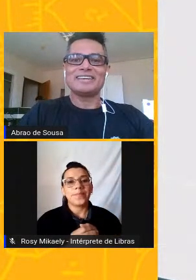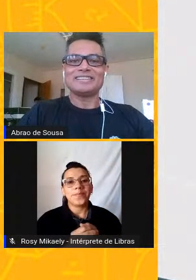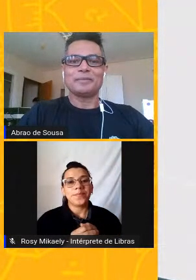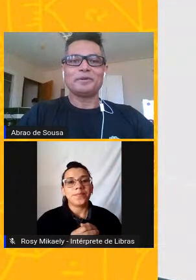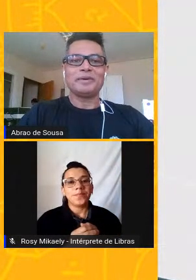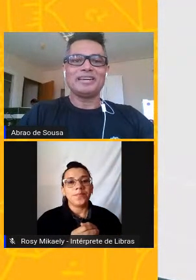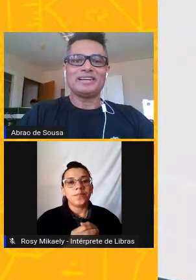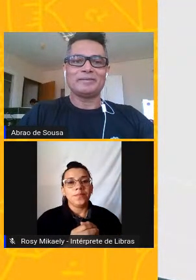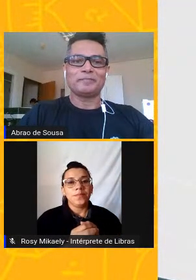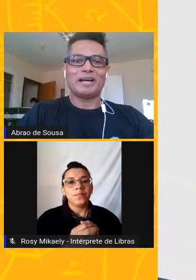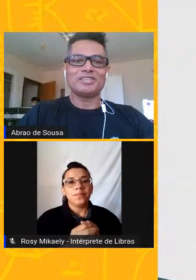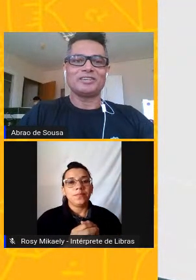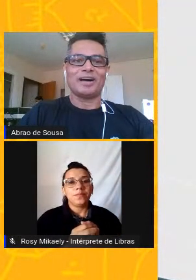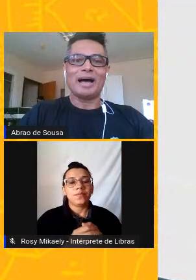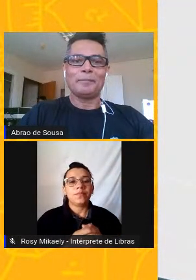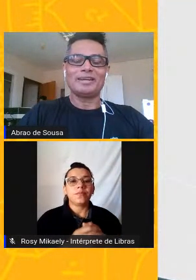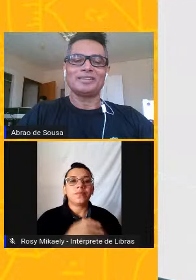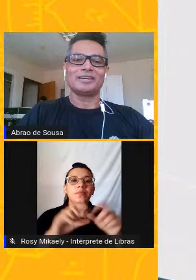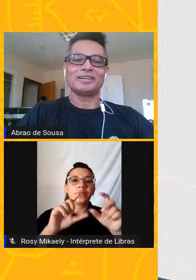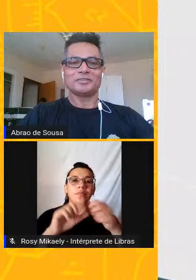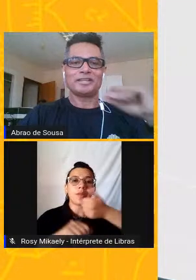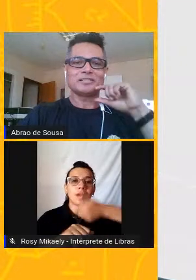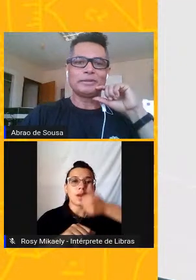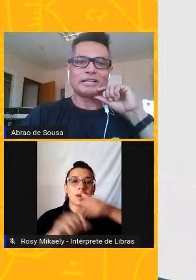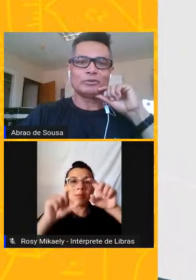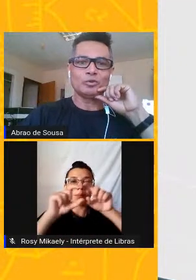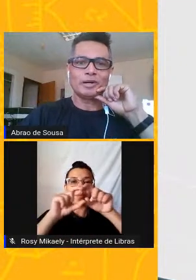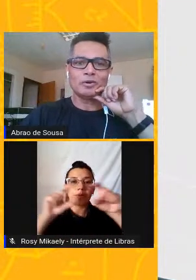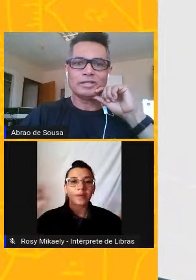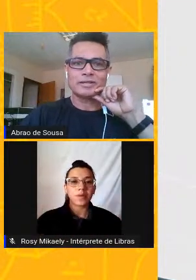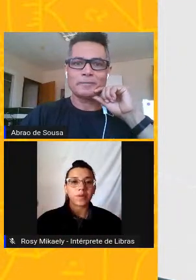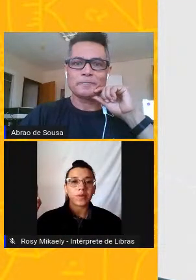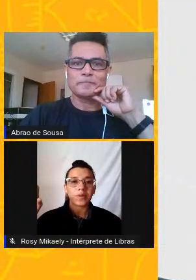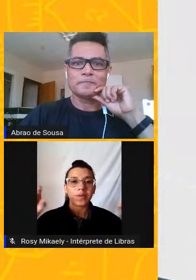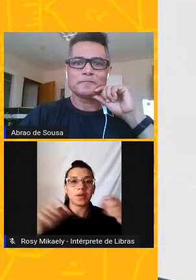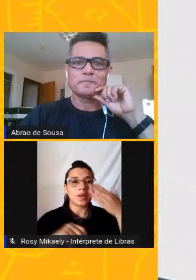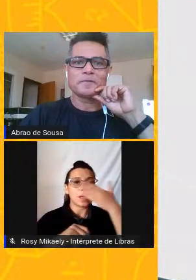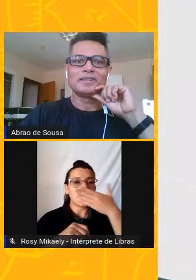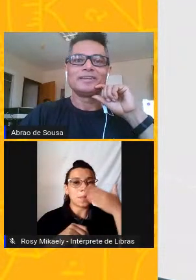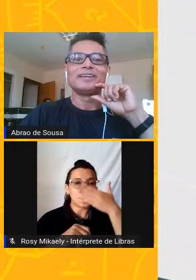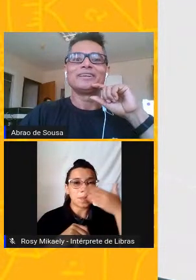Essa primeira parte aí Rapariga Isso tá explicando alguma coisa?